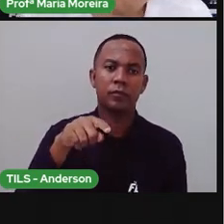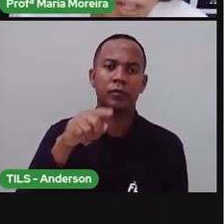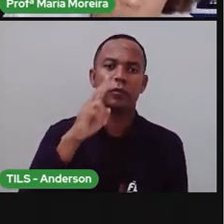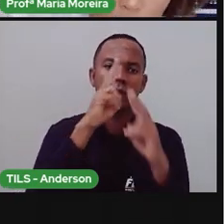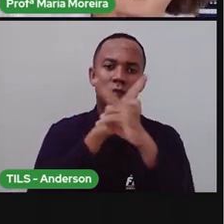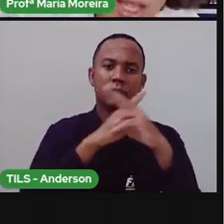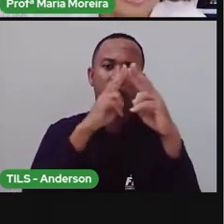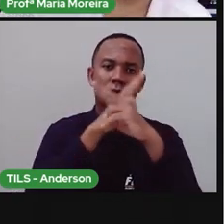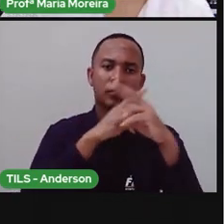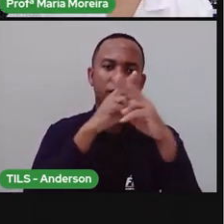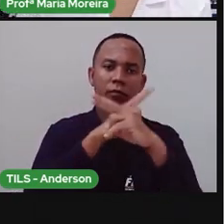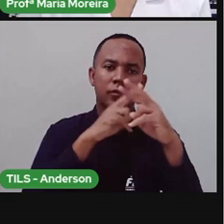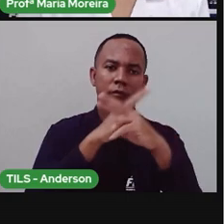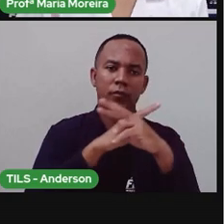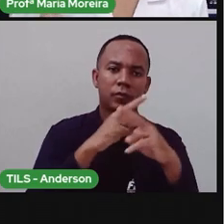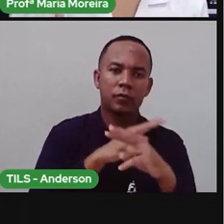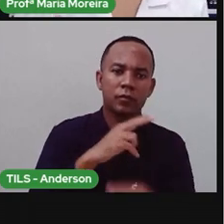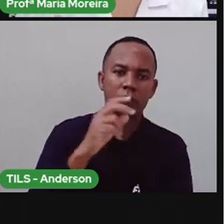Então é fácil.